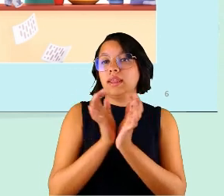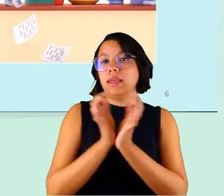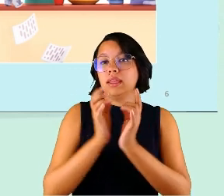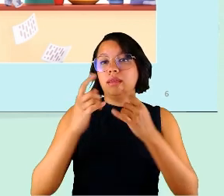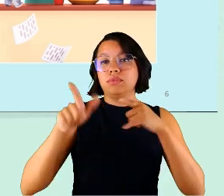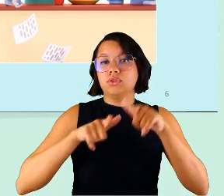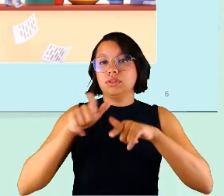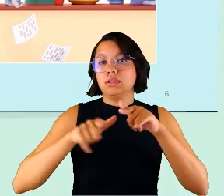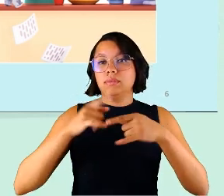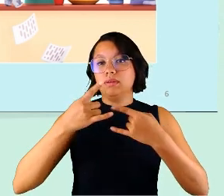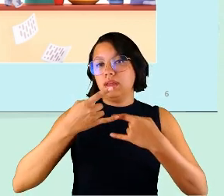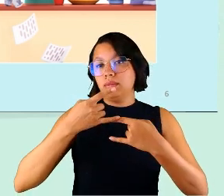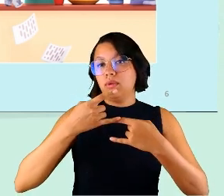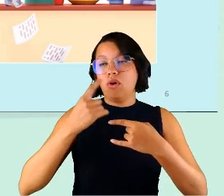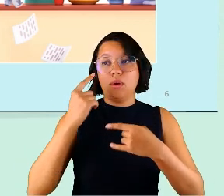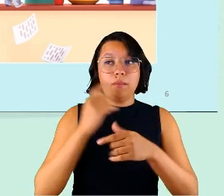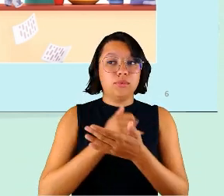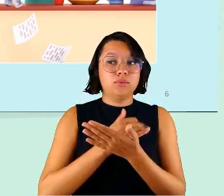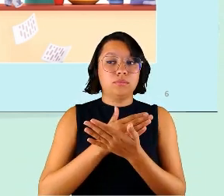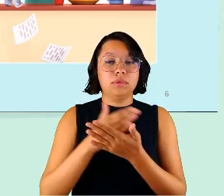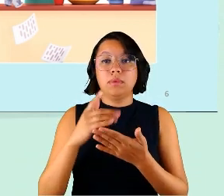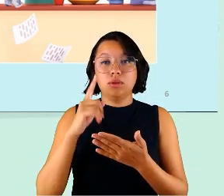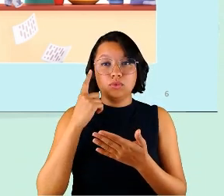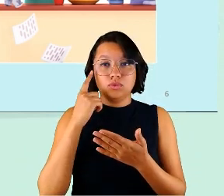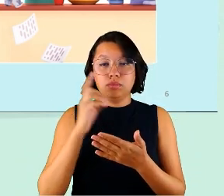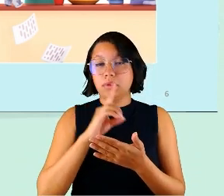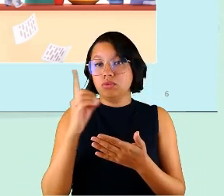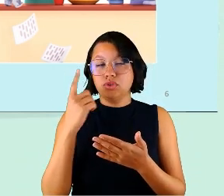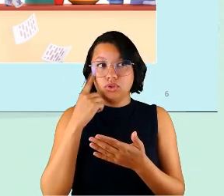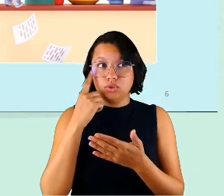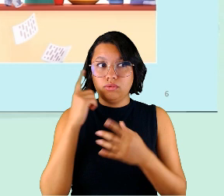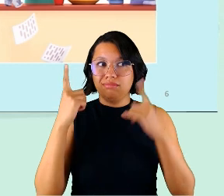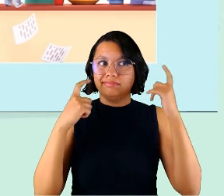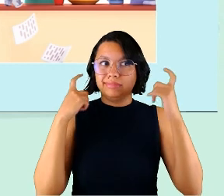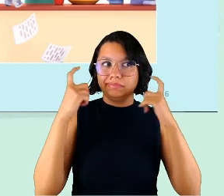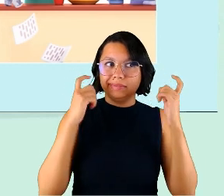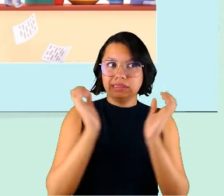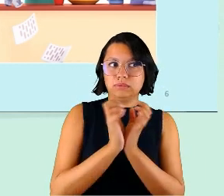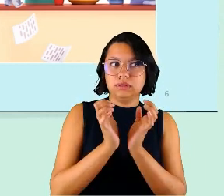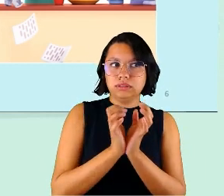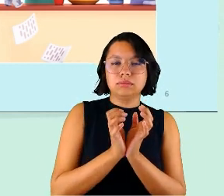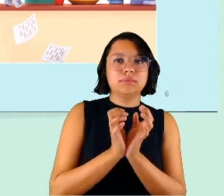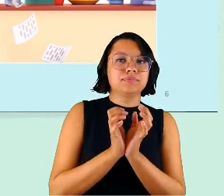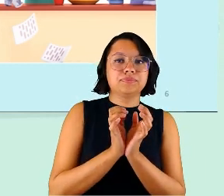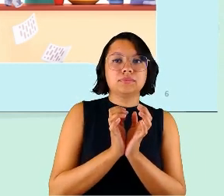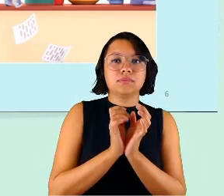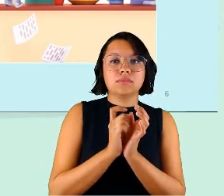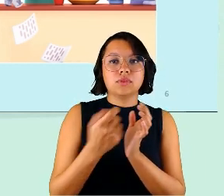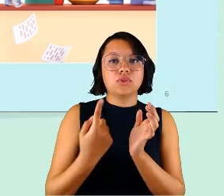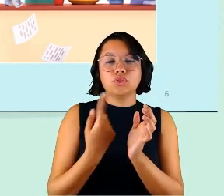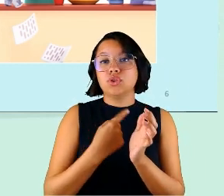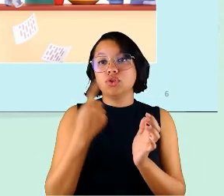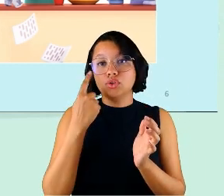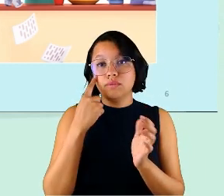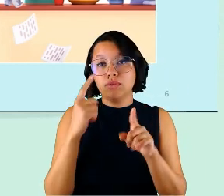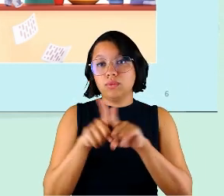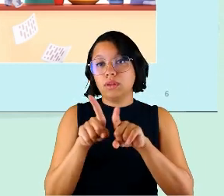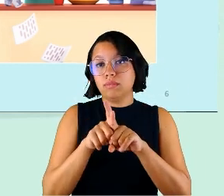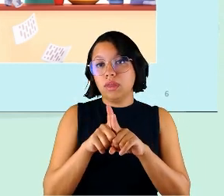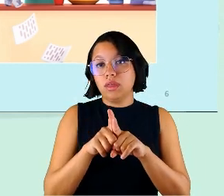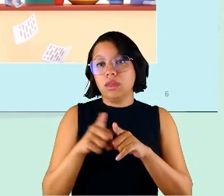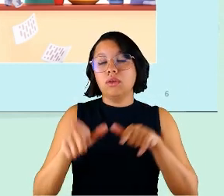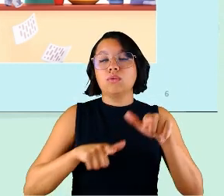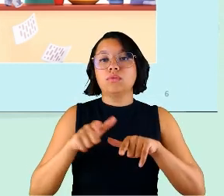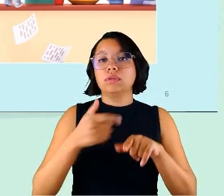primeiros dias a gente via dos gestores uma grande preocupação com a equipe e a gente viu também no serviço